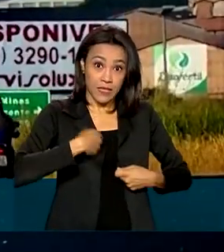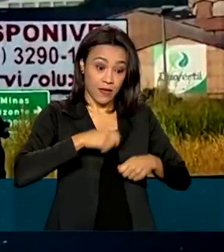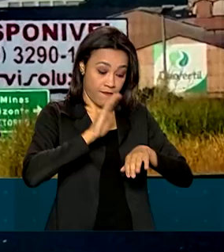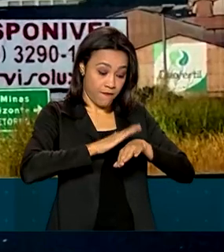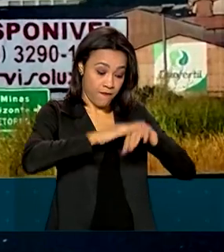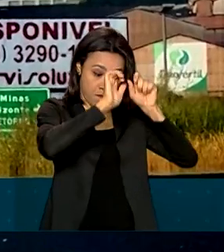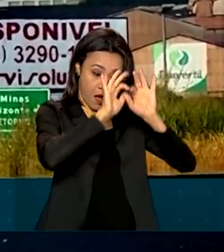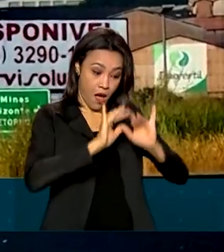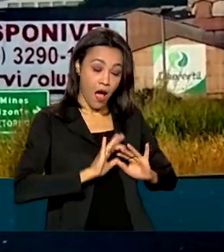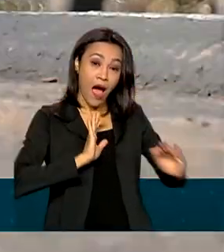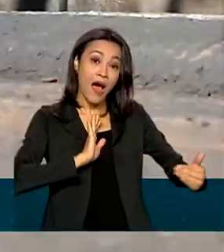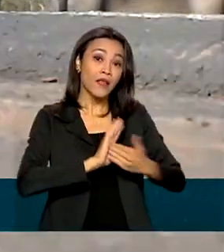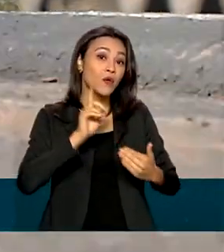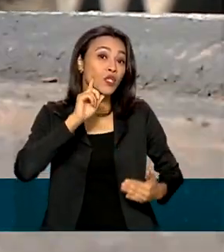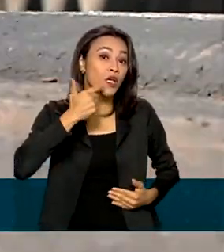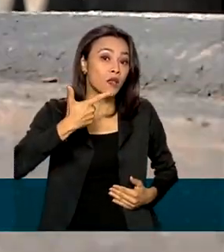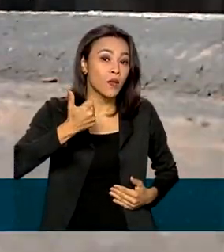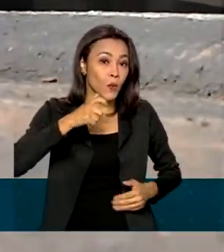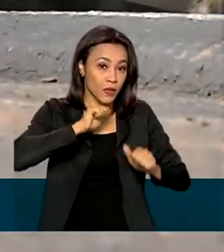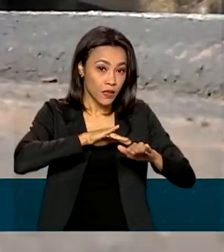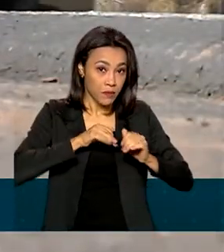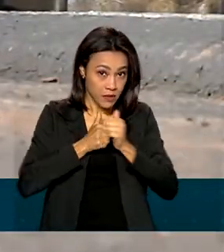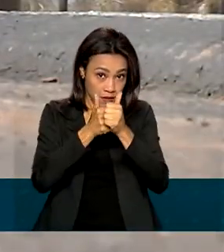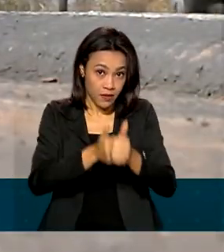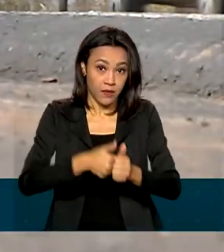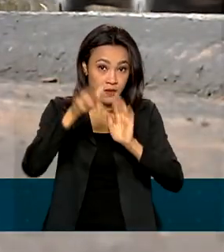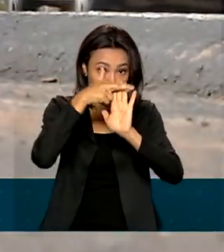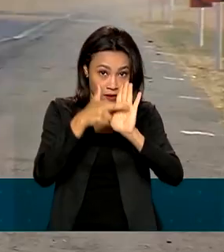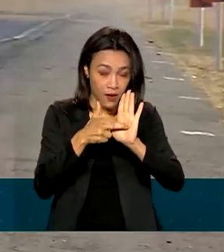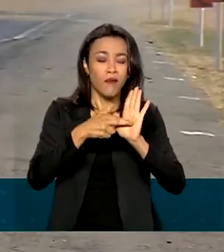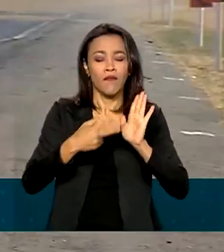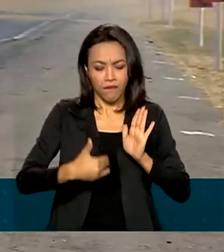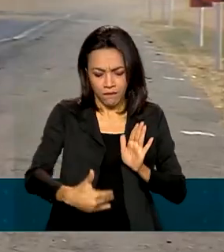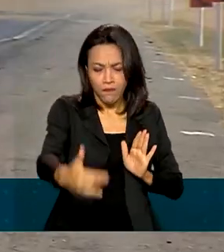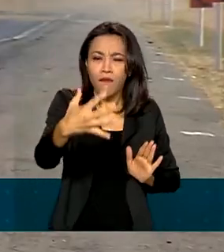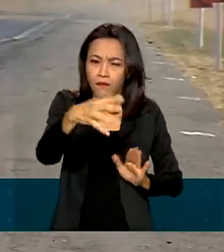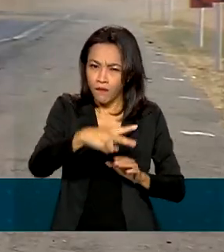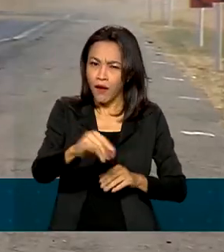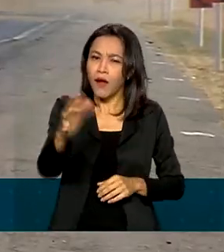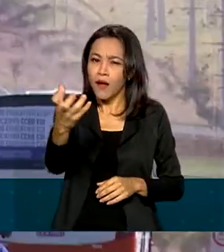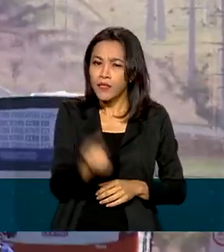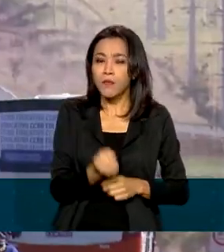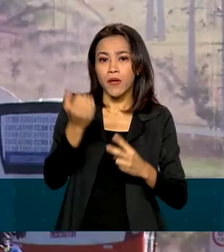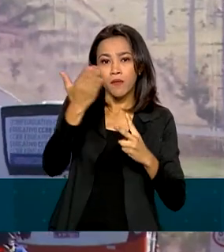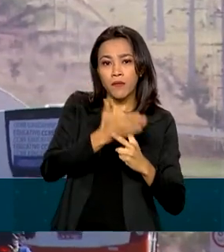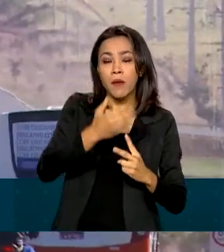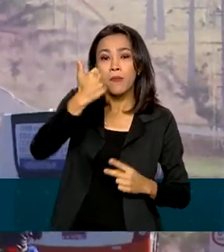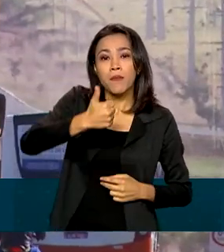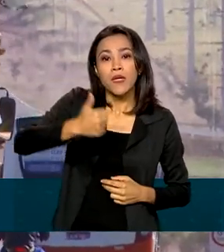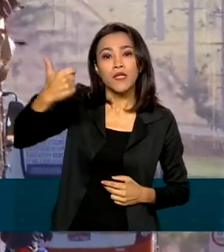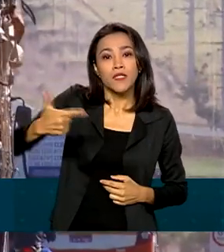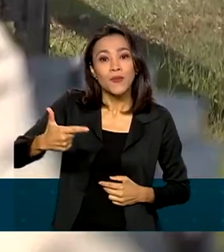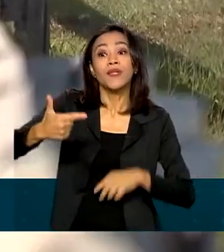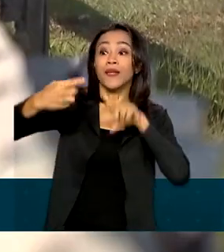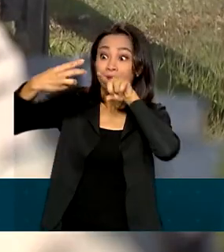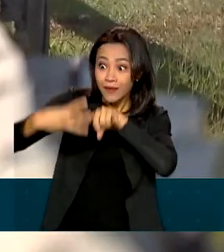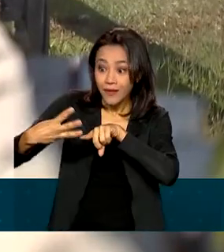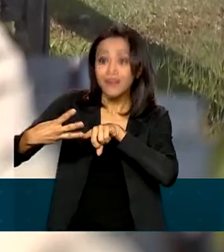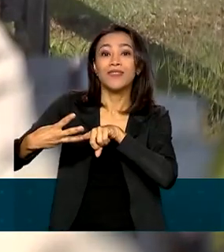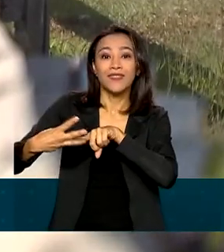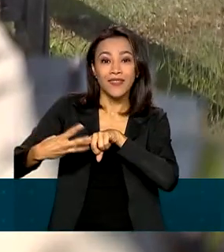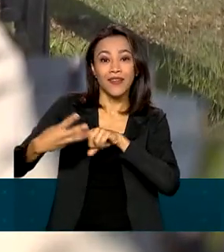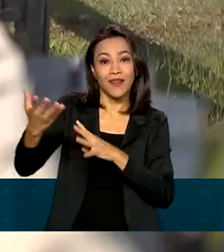o dia 12 de setembro e atender aos critérios vai receber as duas primeiras parcelas junto da terceira em